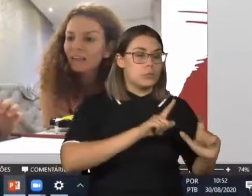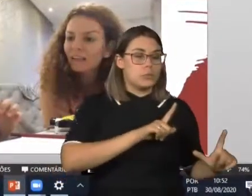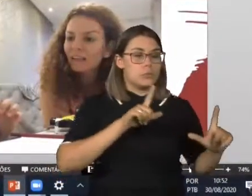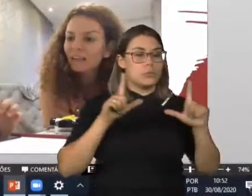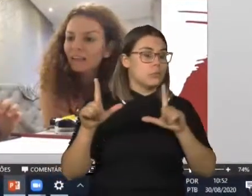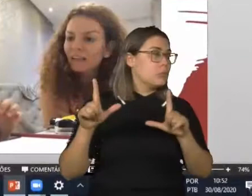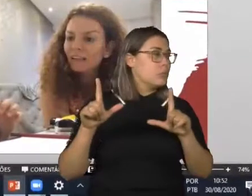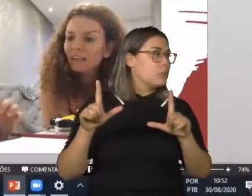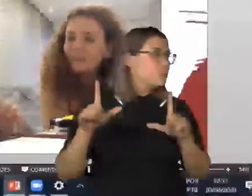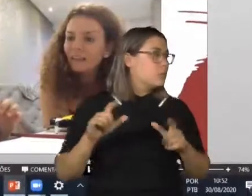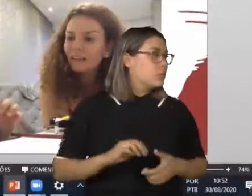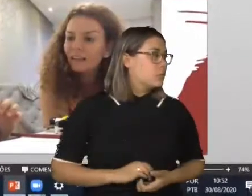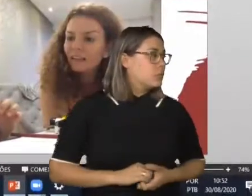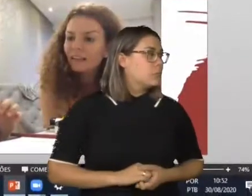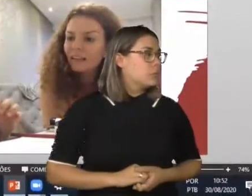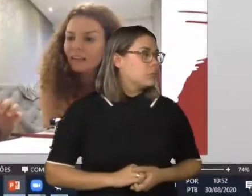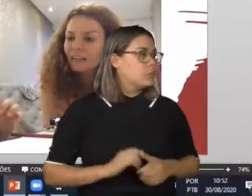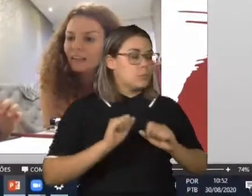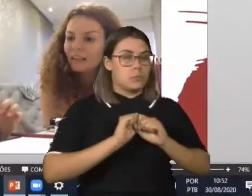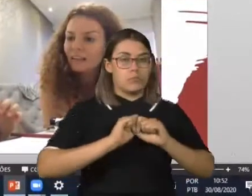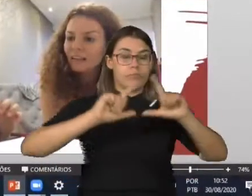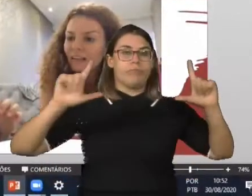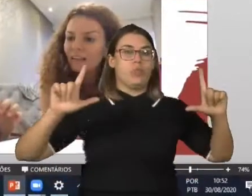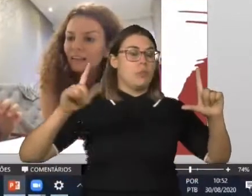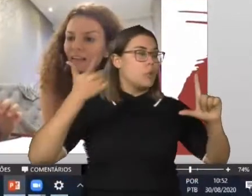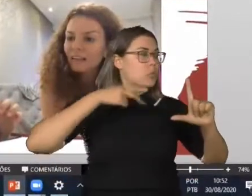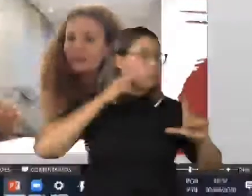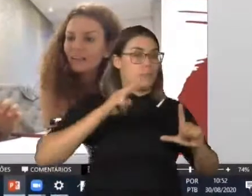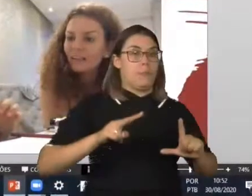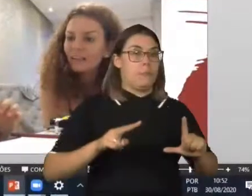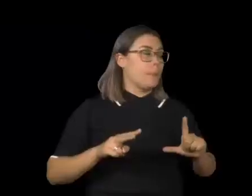apresentação. Para ficar em tela cheia. Isso.